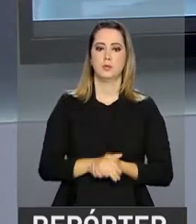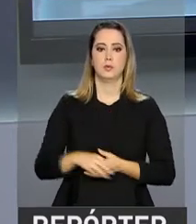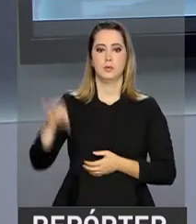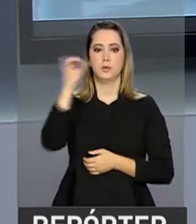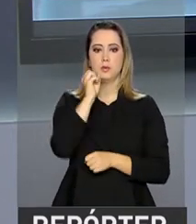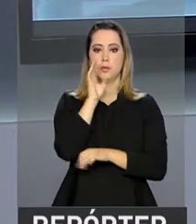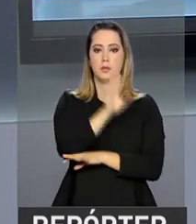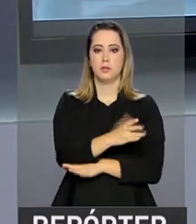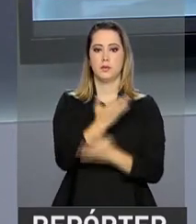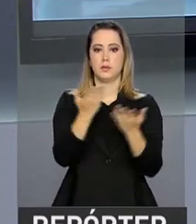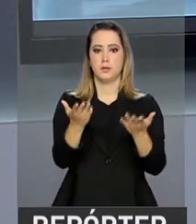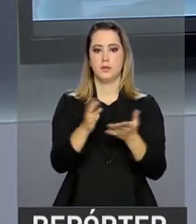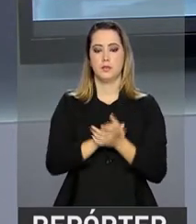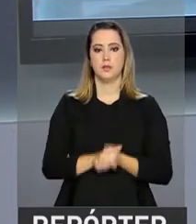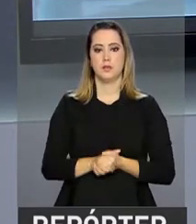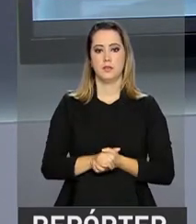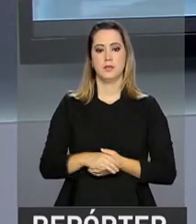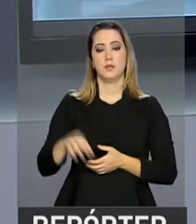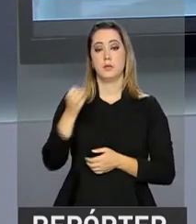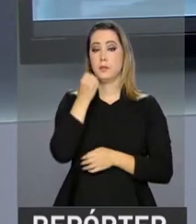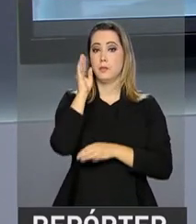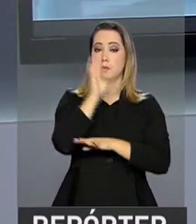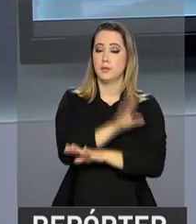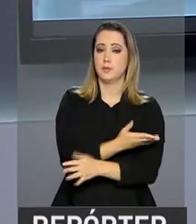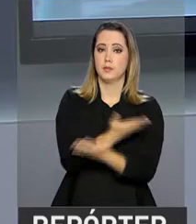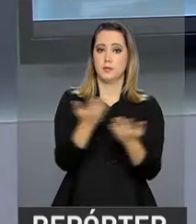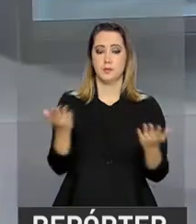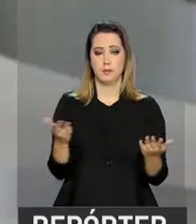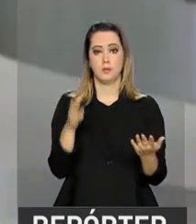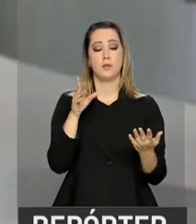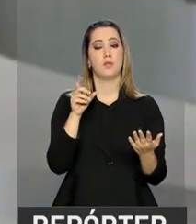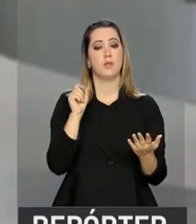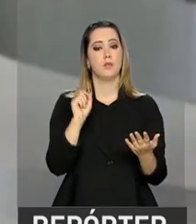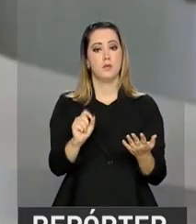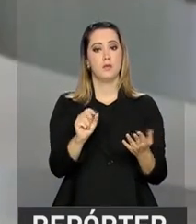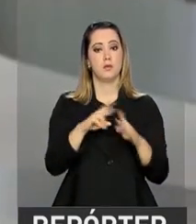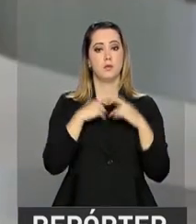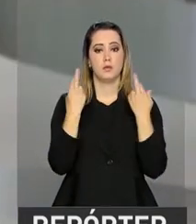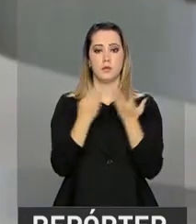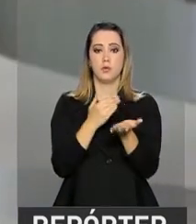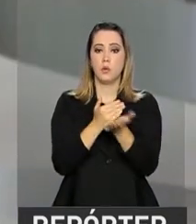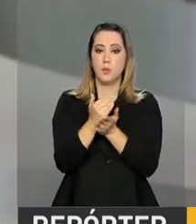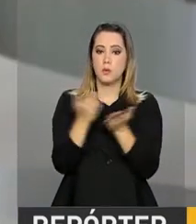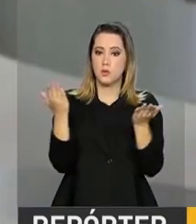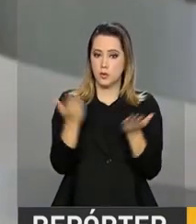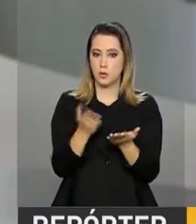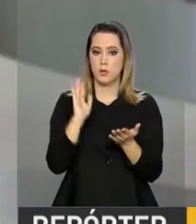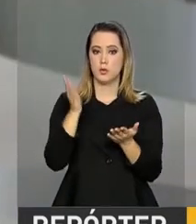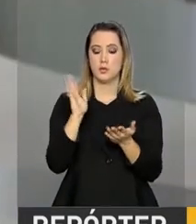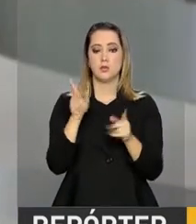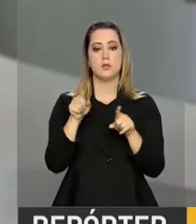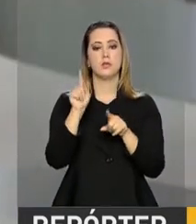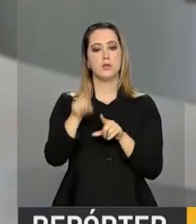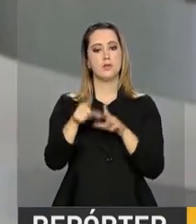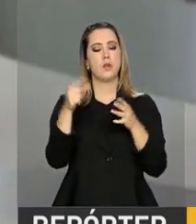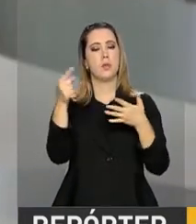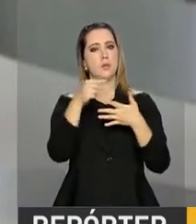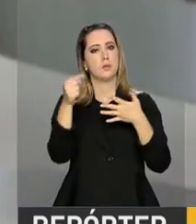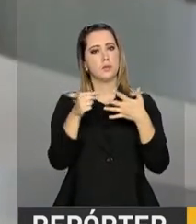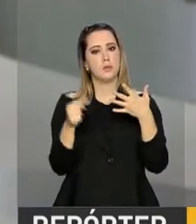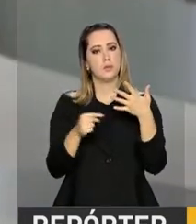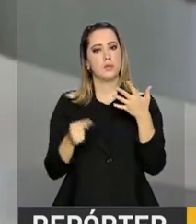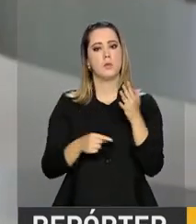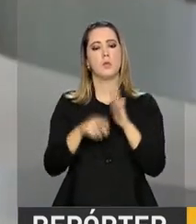Olá, Ney. Boa tarde para você. Boa tarde, Roberto. Boa tarde a todos. Olha, Roberto, essa reunião começou agora há pouco e é para definir o